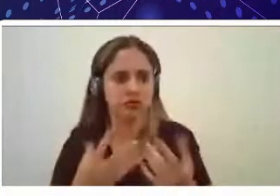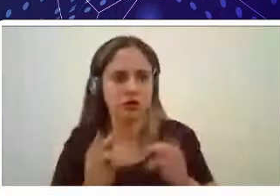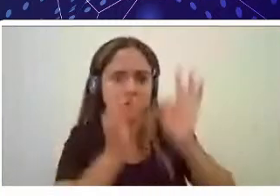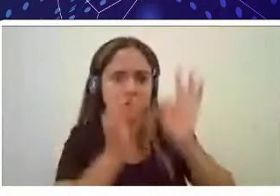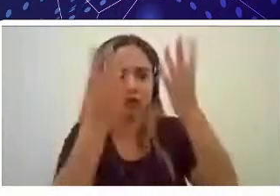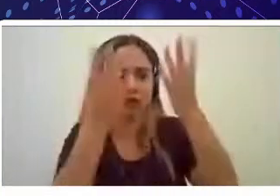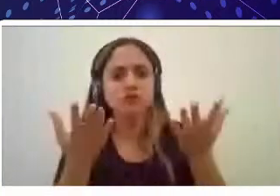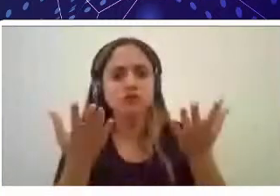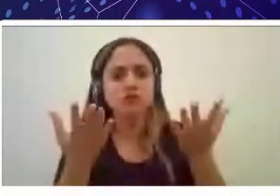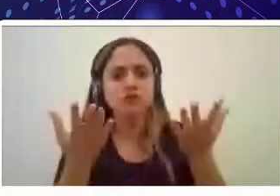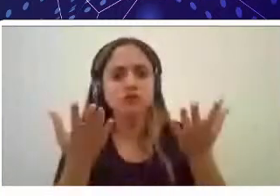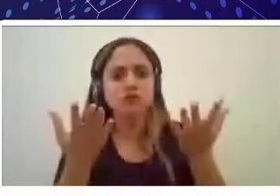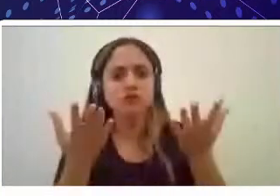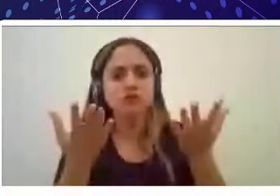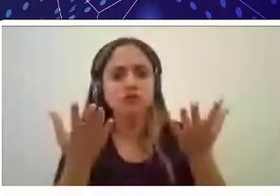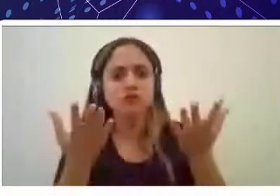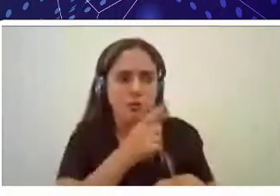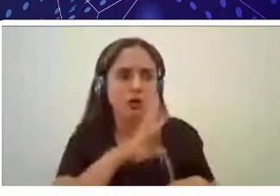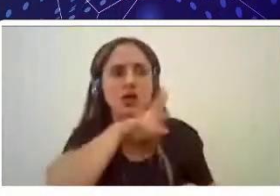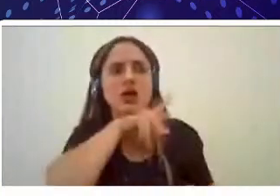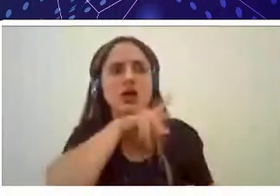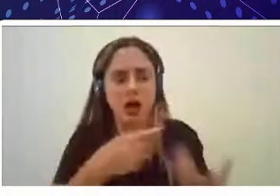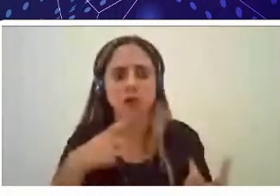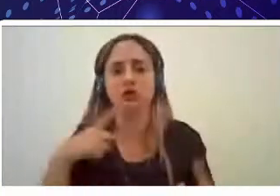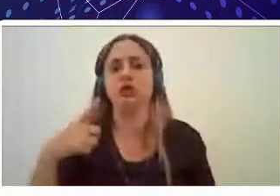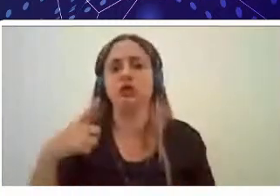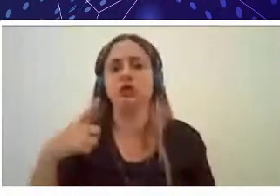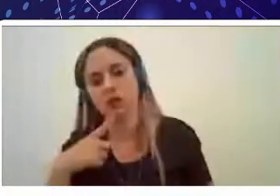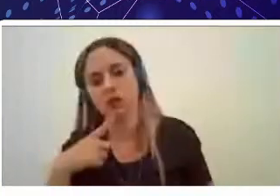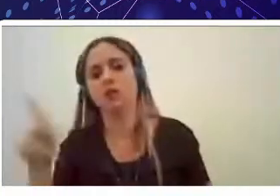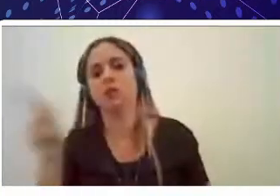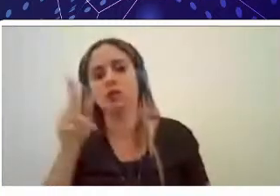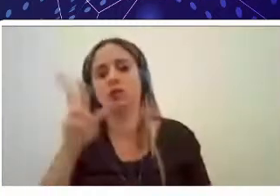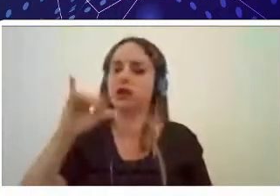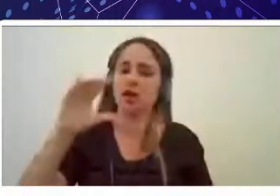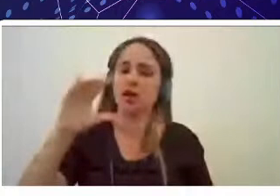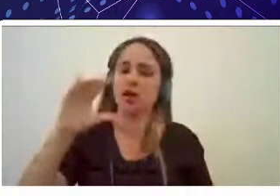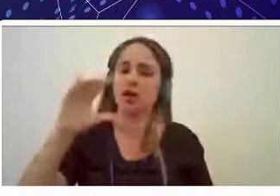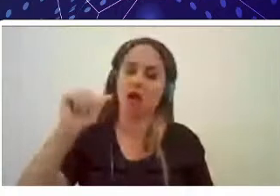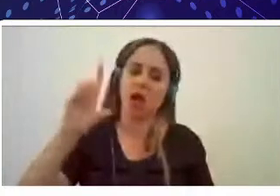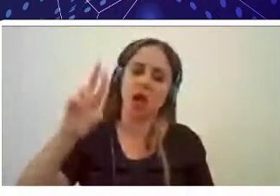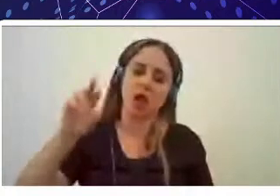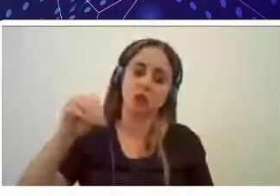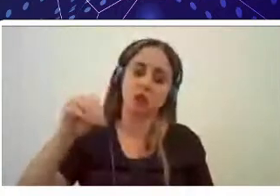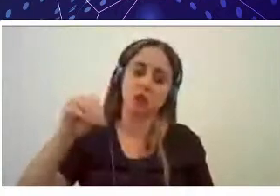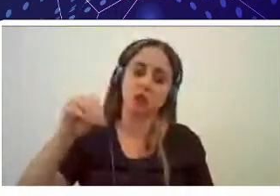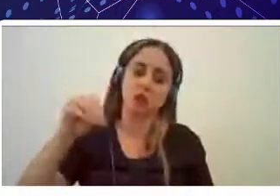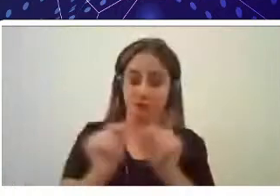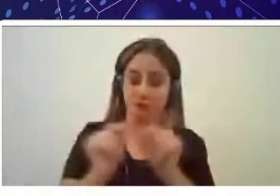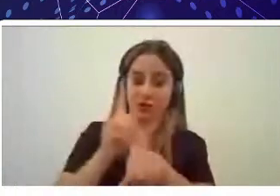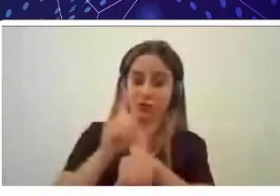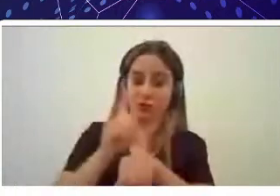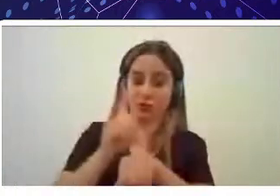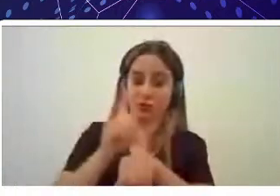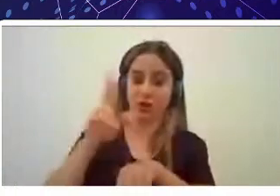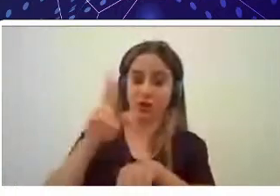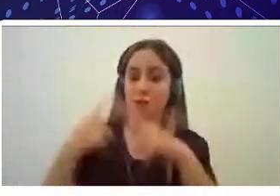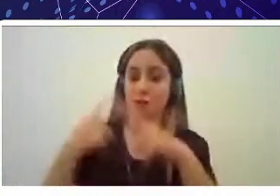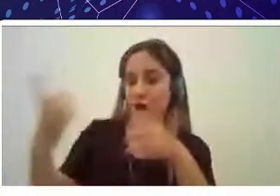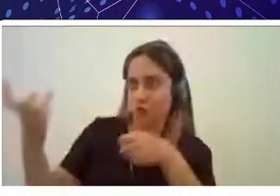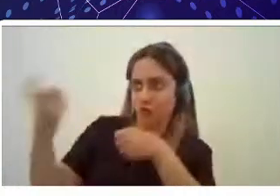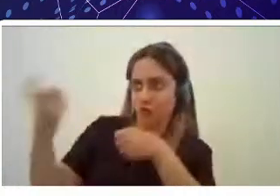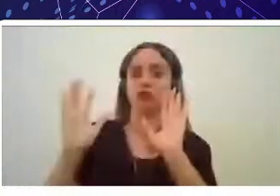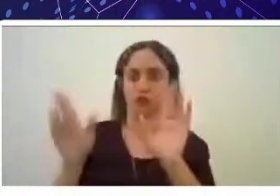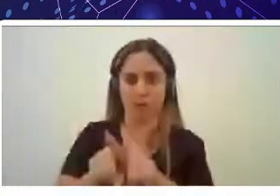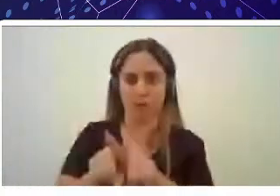A gente tem o professor Ricardo, que está fazendo doutorado agora, que está afastado do doutorado, mas já está voltando também daqui a um tempo, que trabalha nessa área de